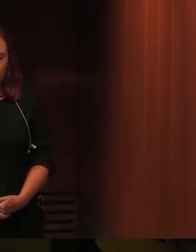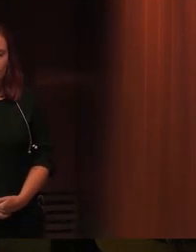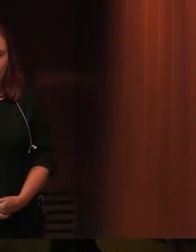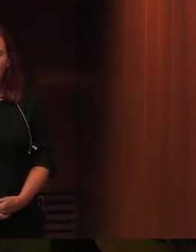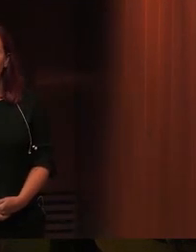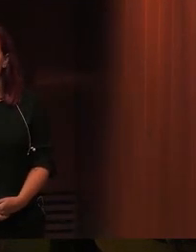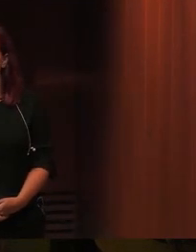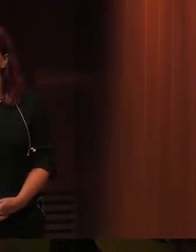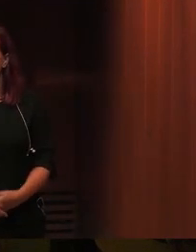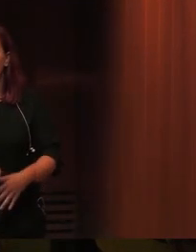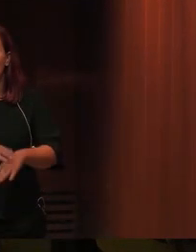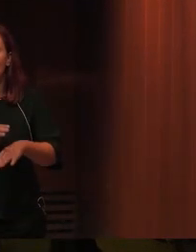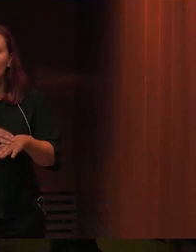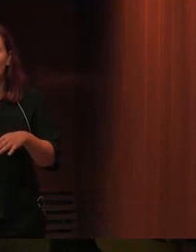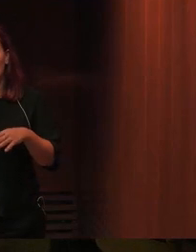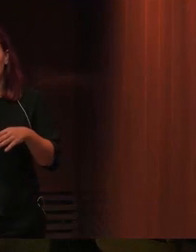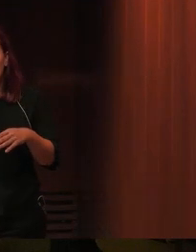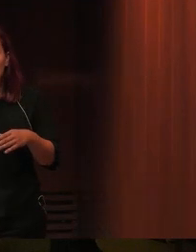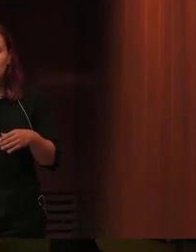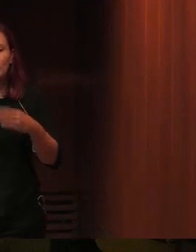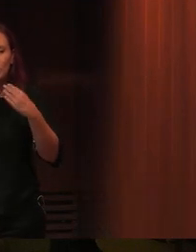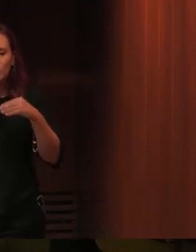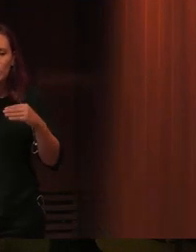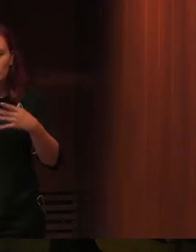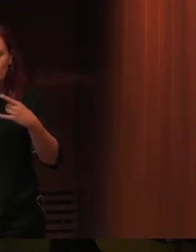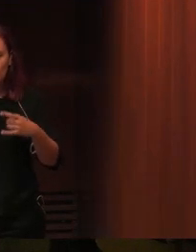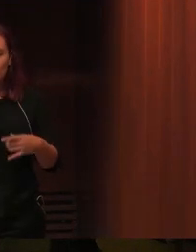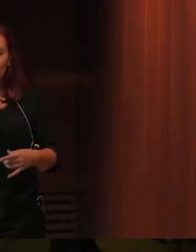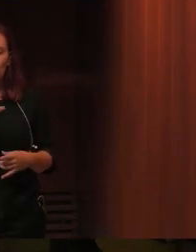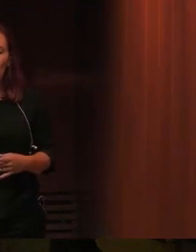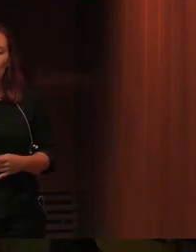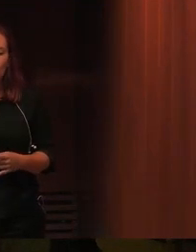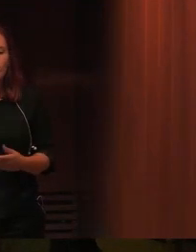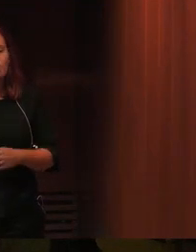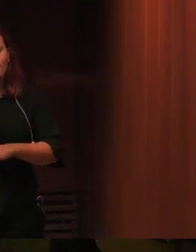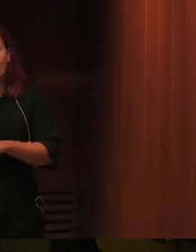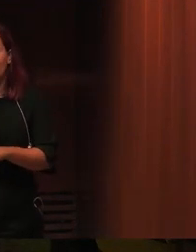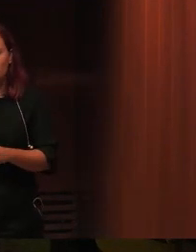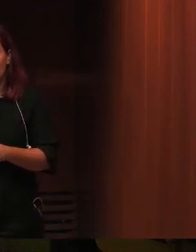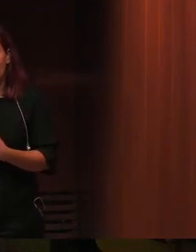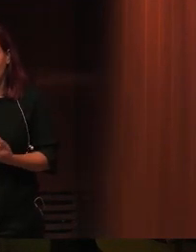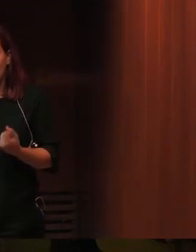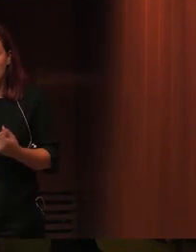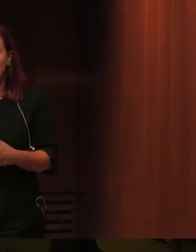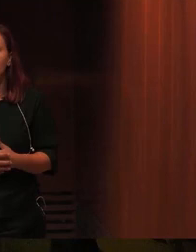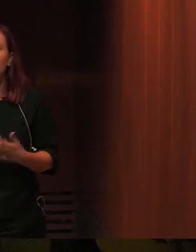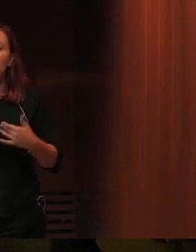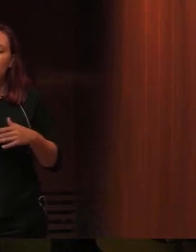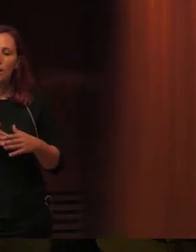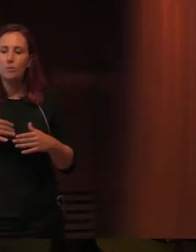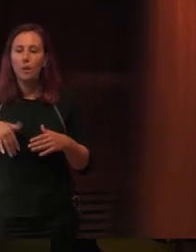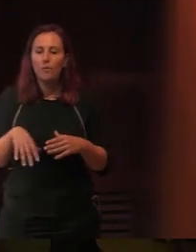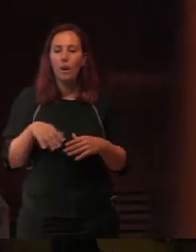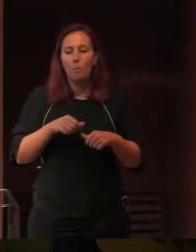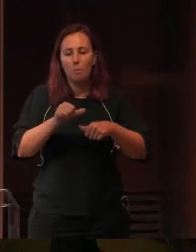Por motivos imprevistos, o Sr. Ministro da Educação, o Professor Dr. João Costa, não pode estar connosco presencialmente, mas vamos escutar